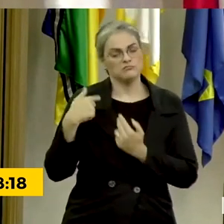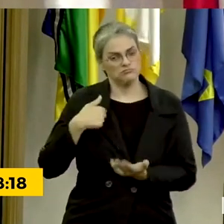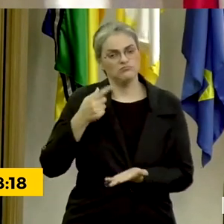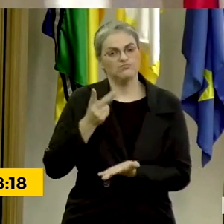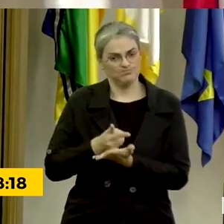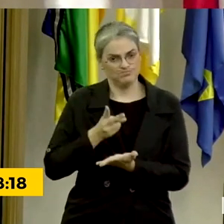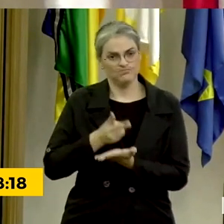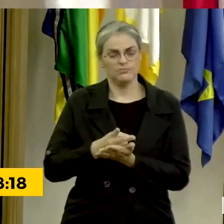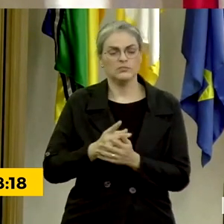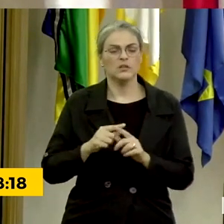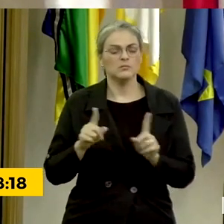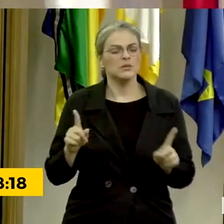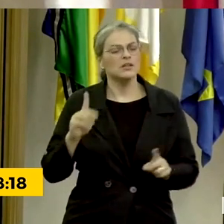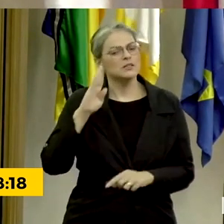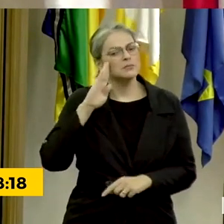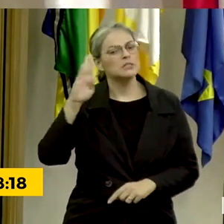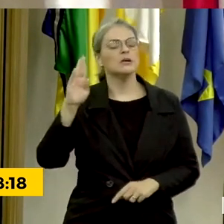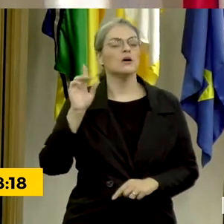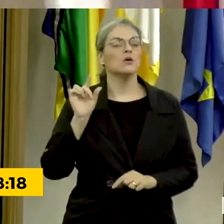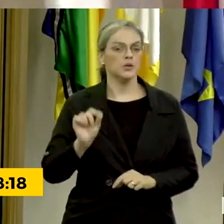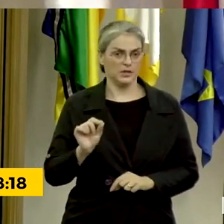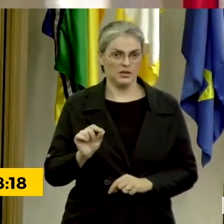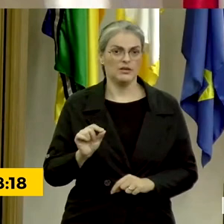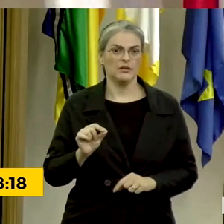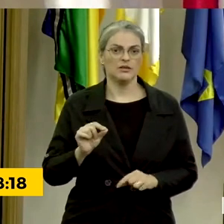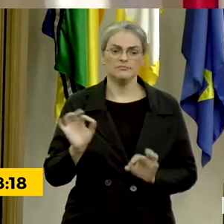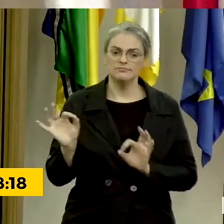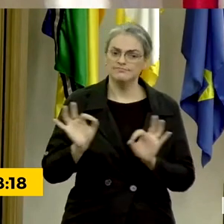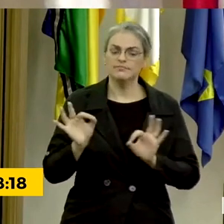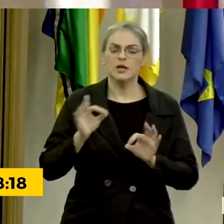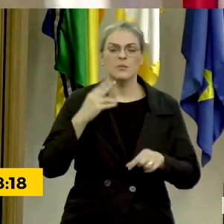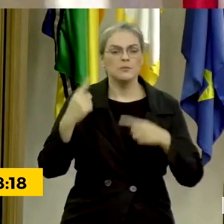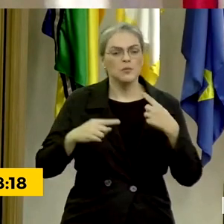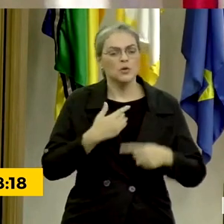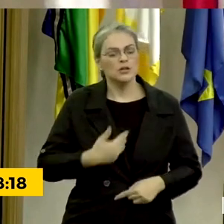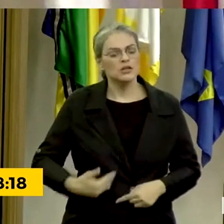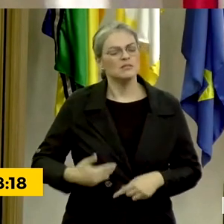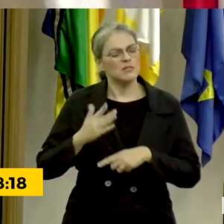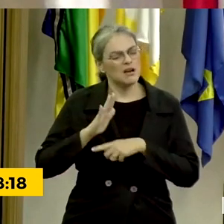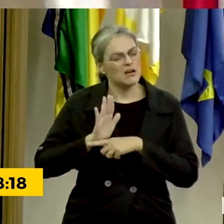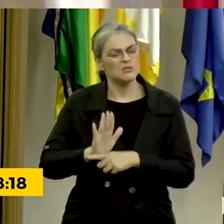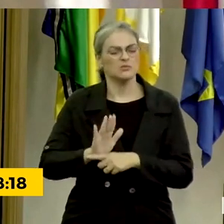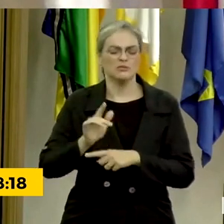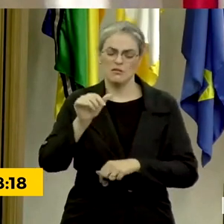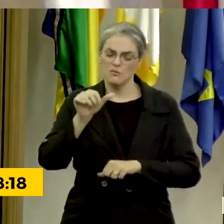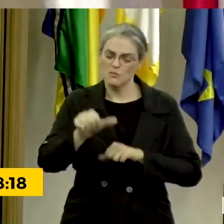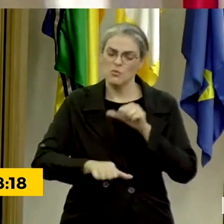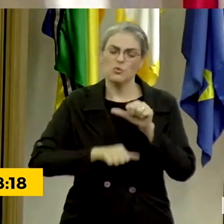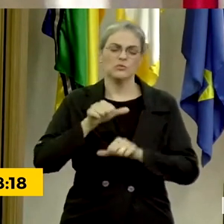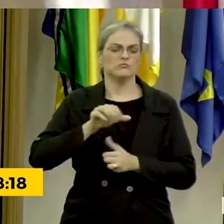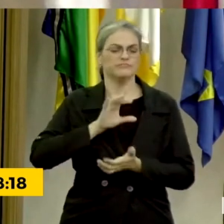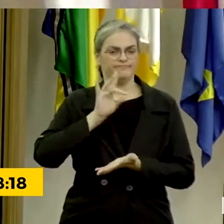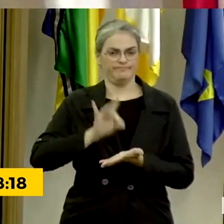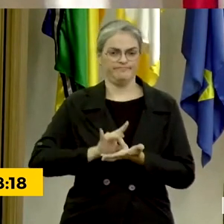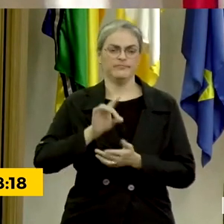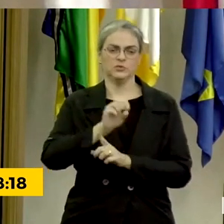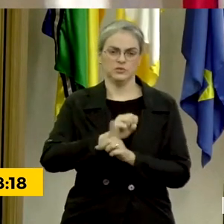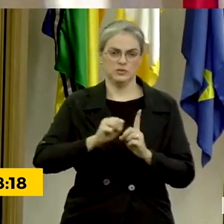mas, sobretudo, construindo políticas públicas que contribuam para uma mudança efetiva da sociedade brasileira.